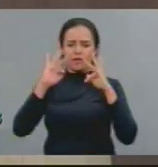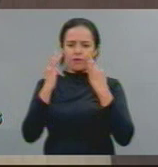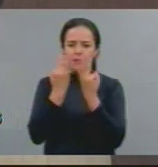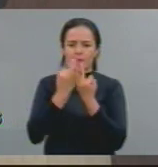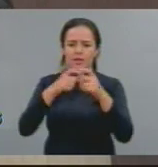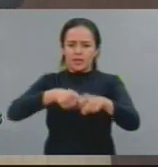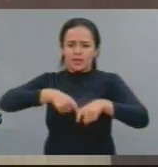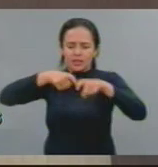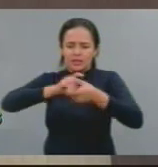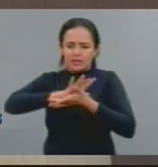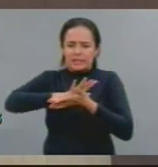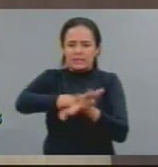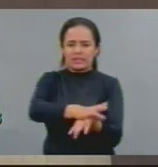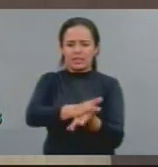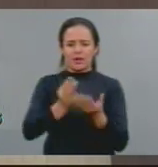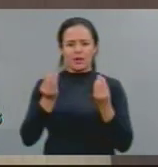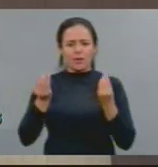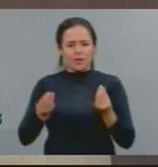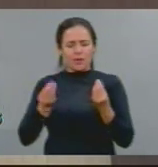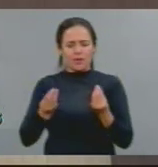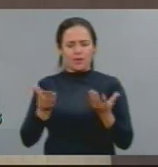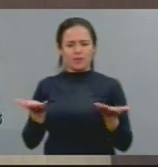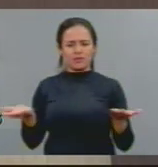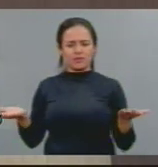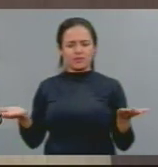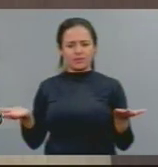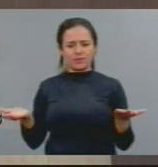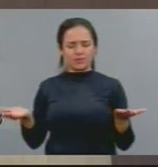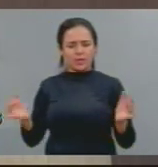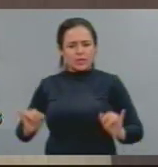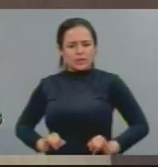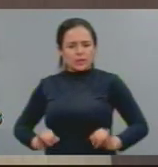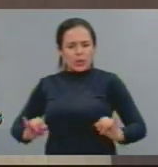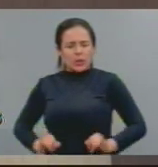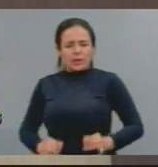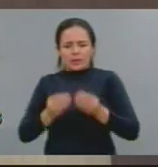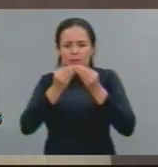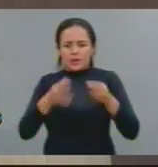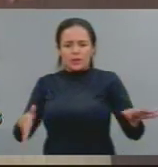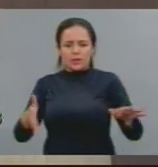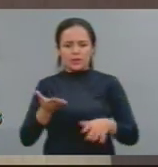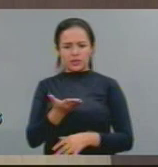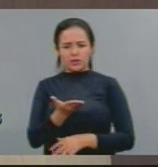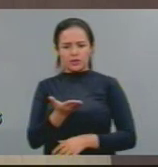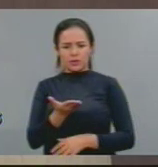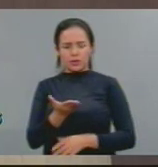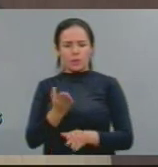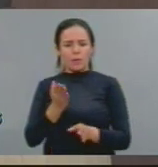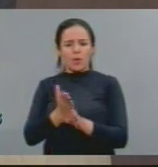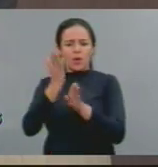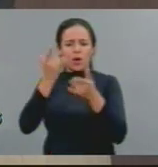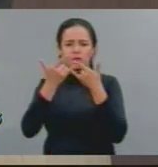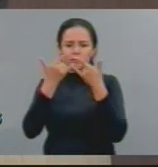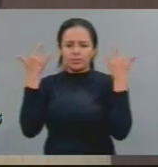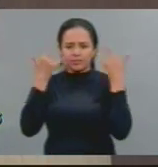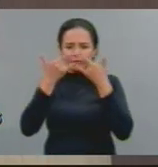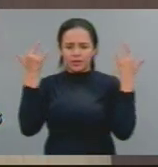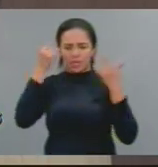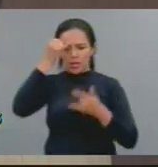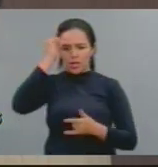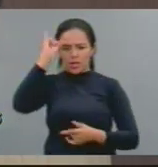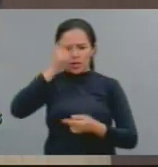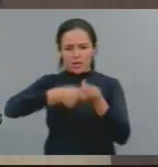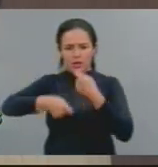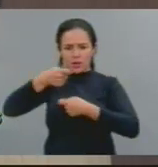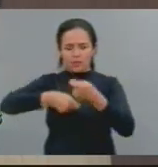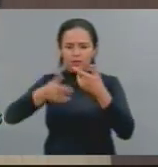camponesa, em nome do agronegócio. Que, além de tudo,